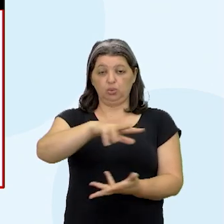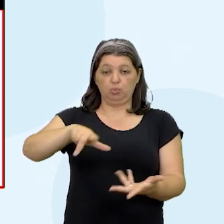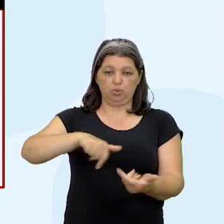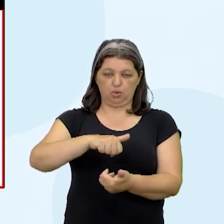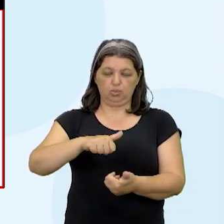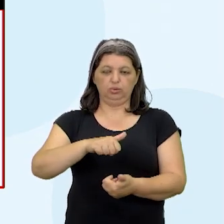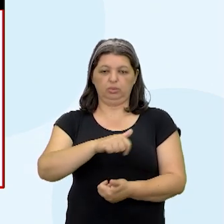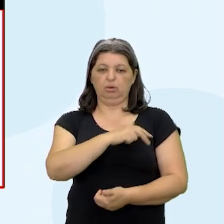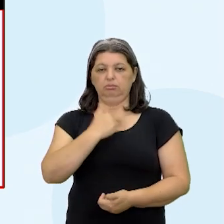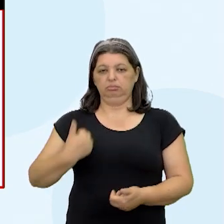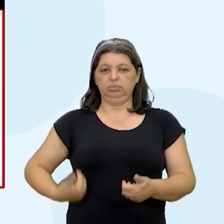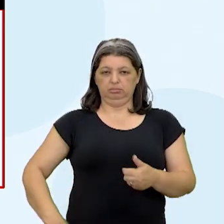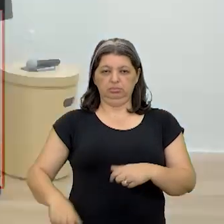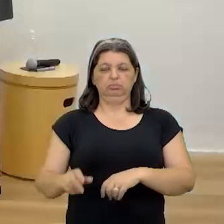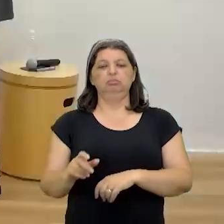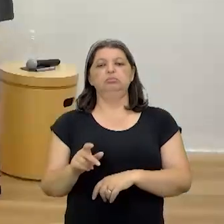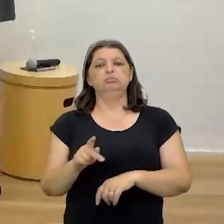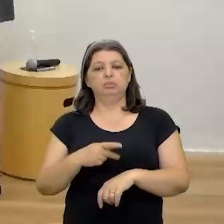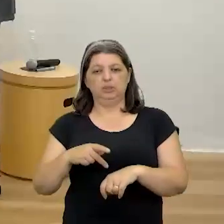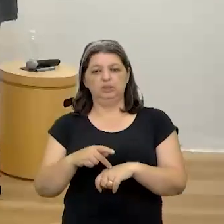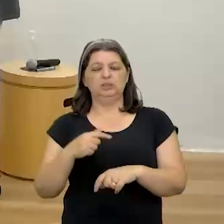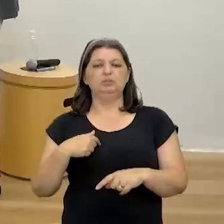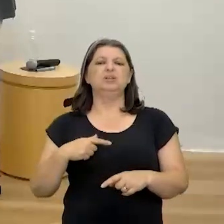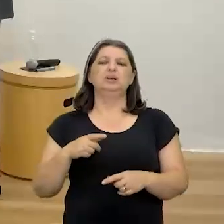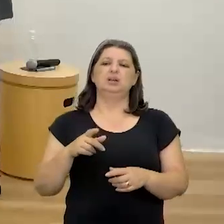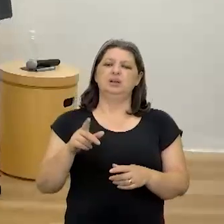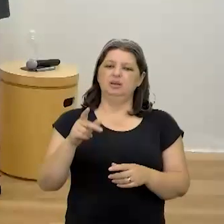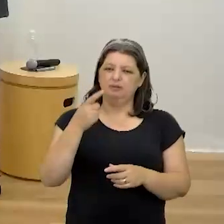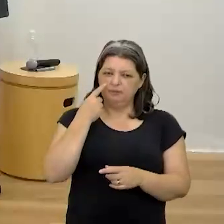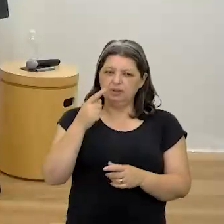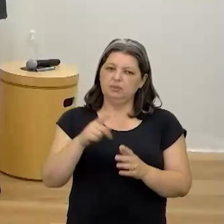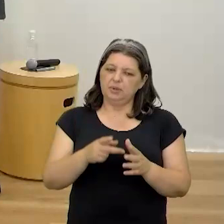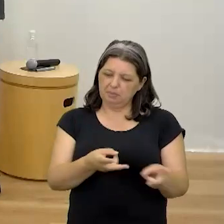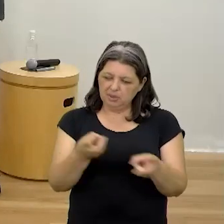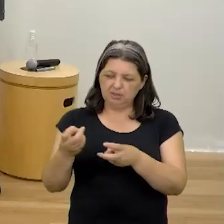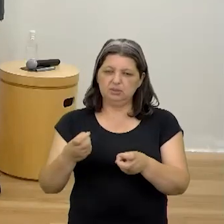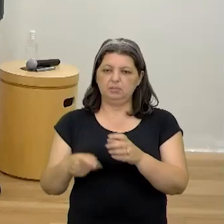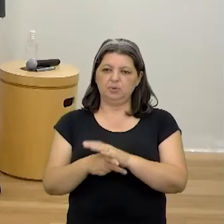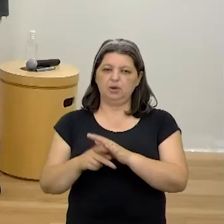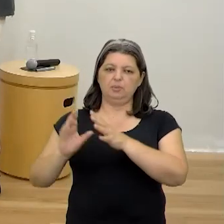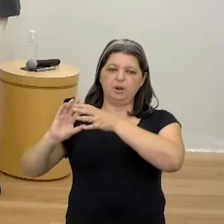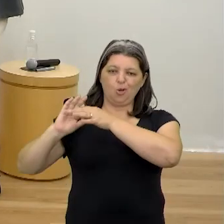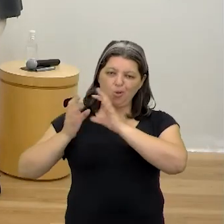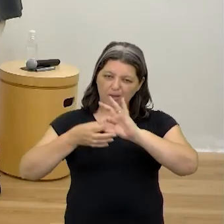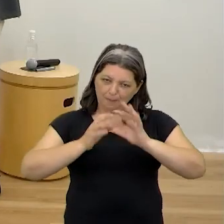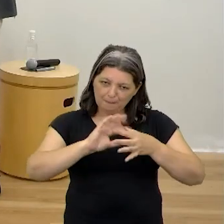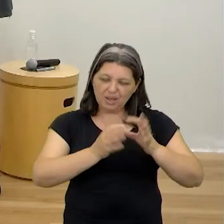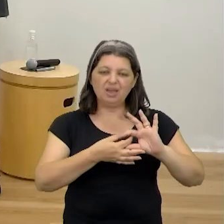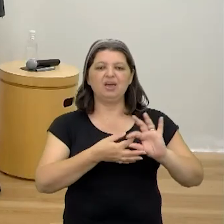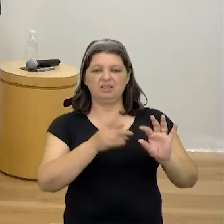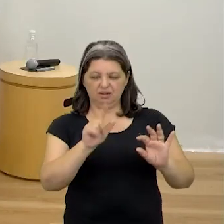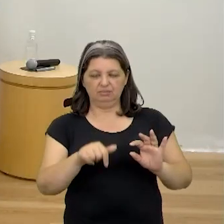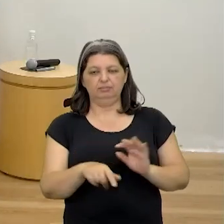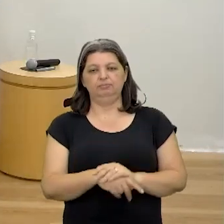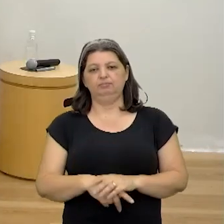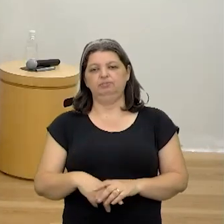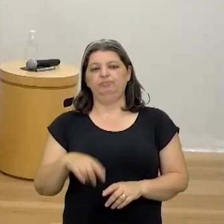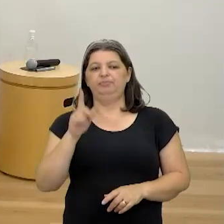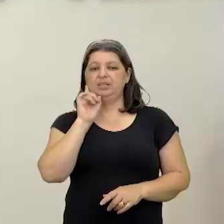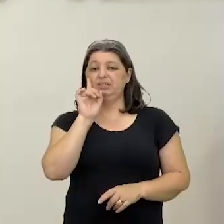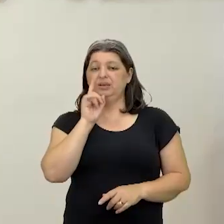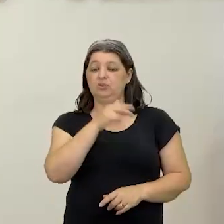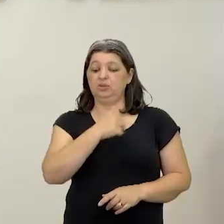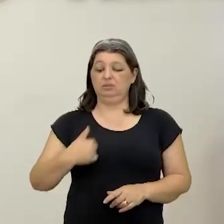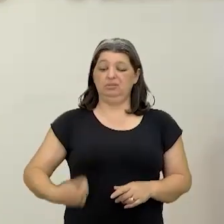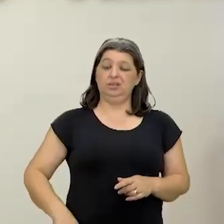A gente vê isso também nas Olimpíadas rolando. Quer dizer, tem um clima aí meio de guerra morna entre Estados Unidos e China.